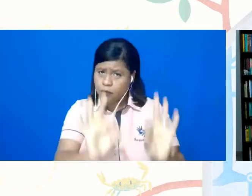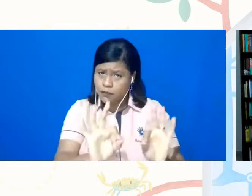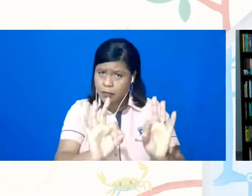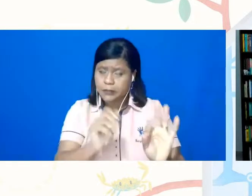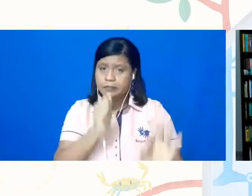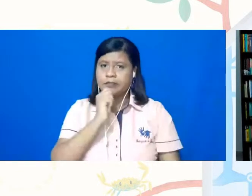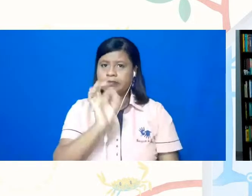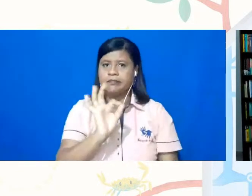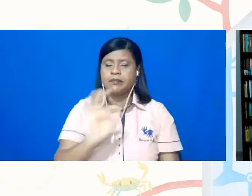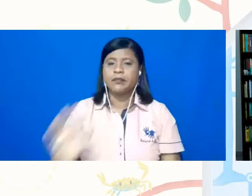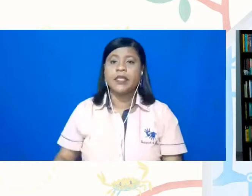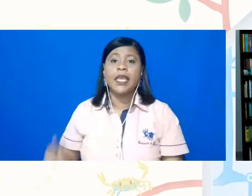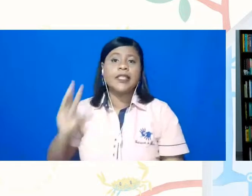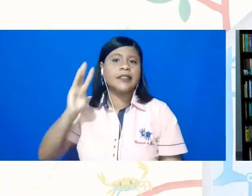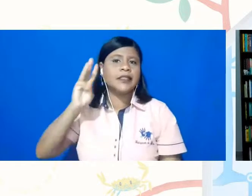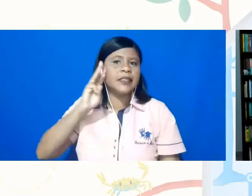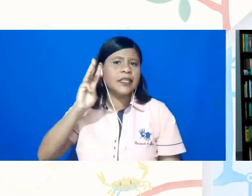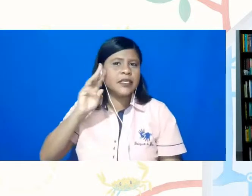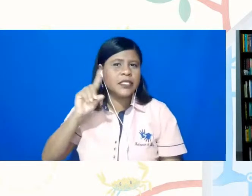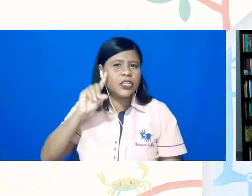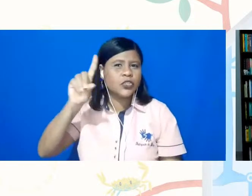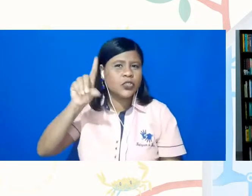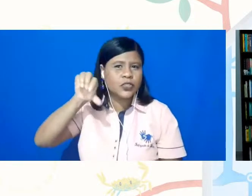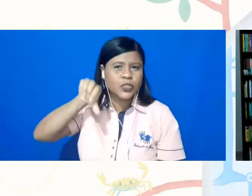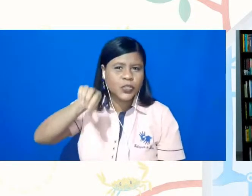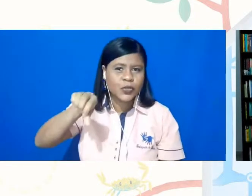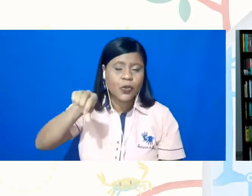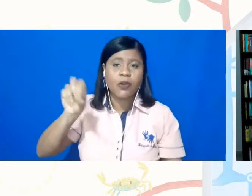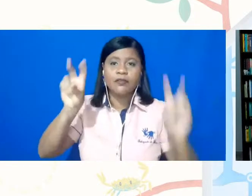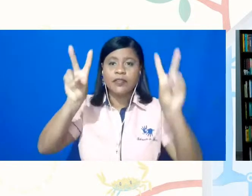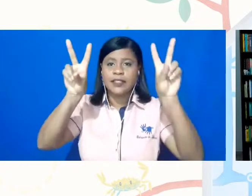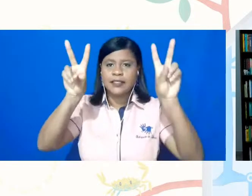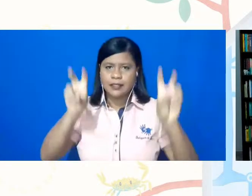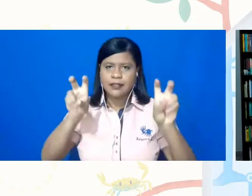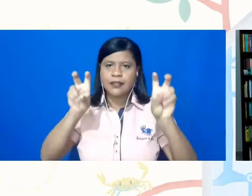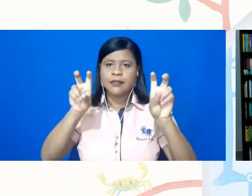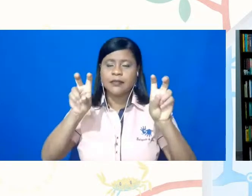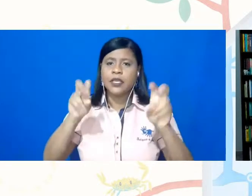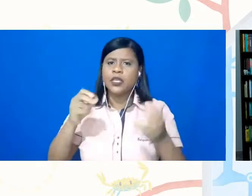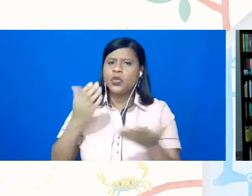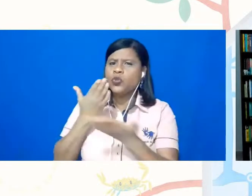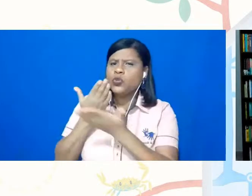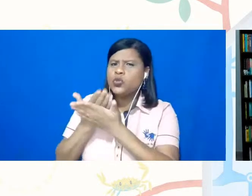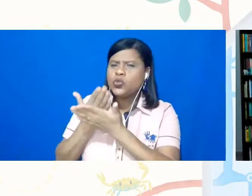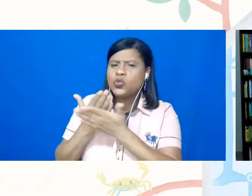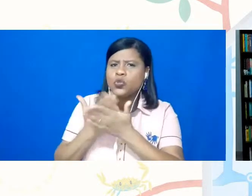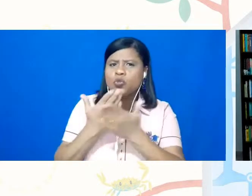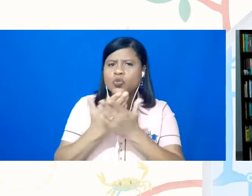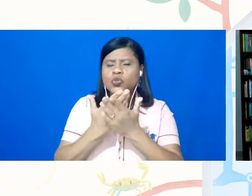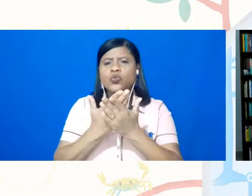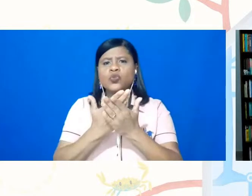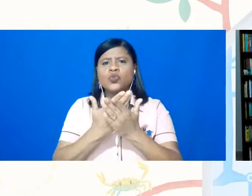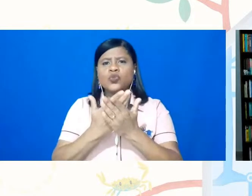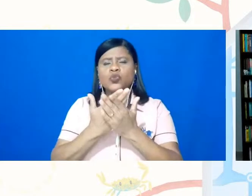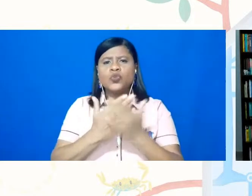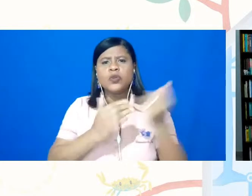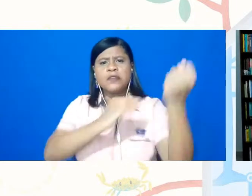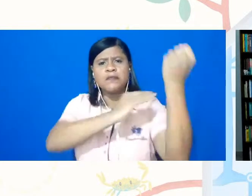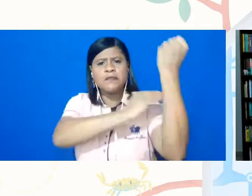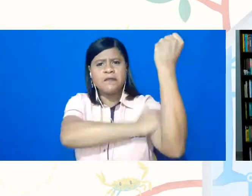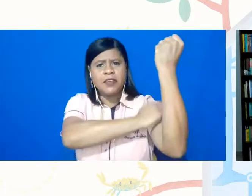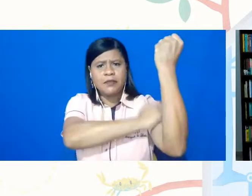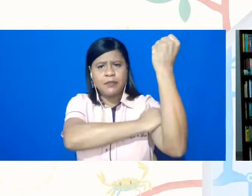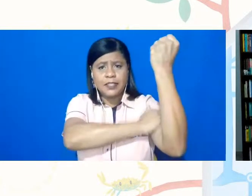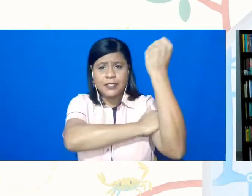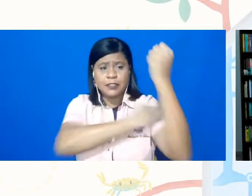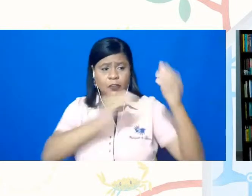na terça-feira, dia 9, o tema é estudos feministas, né, então, especificamente a questão de gênero vai